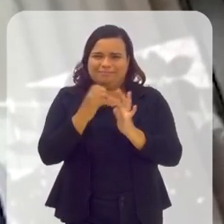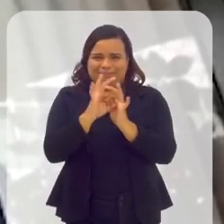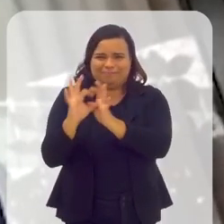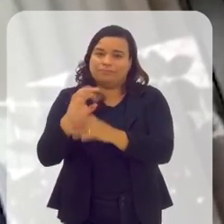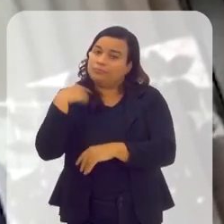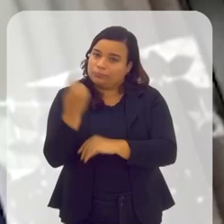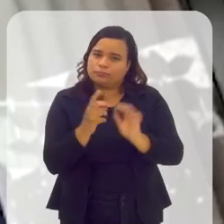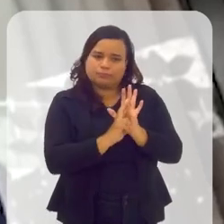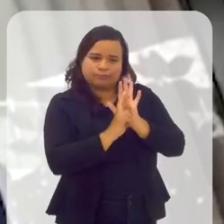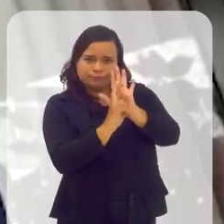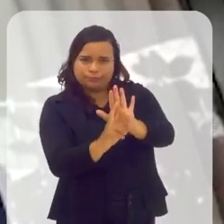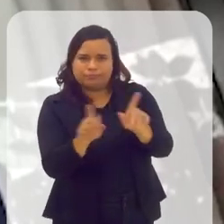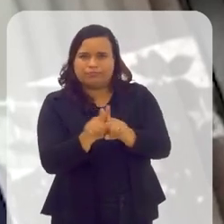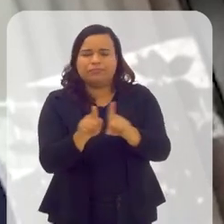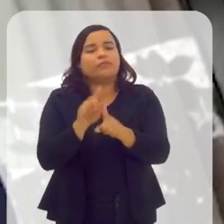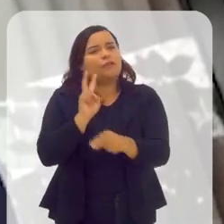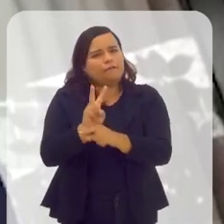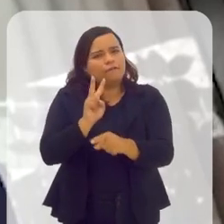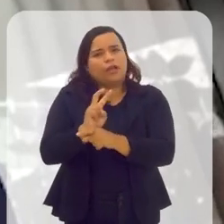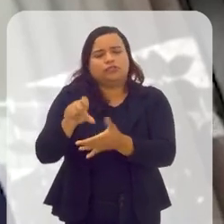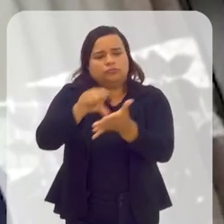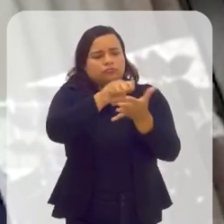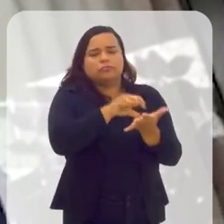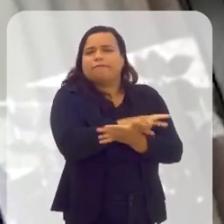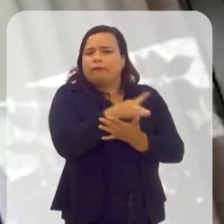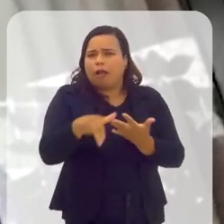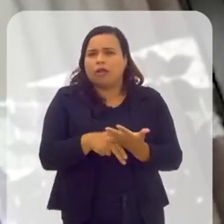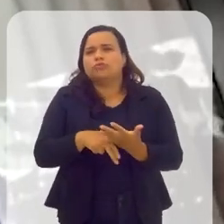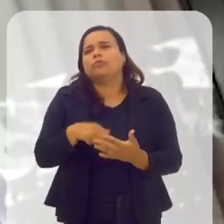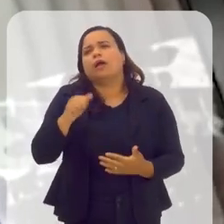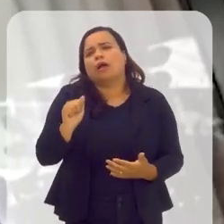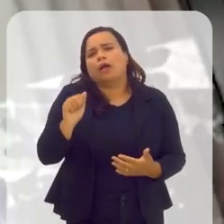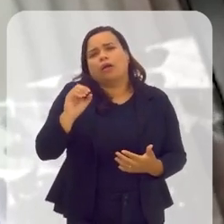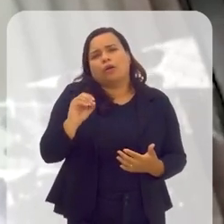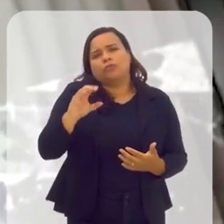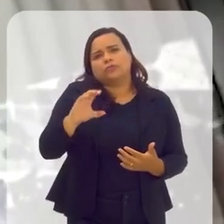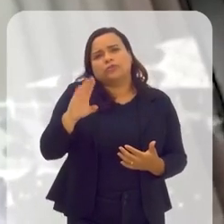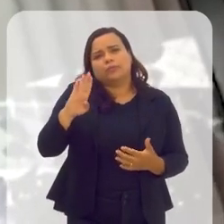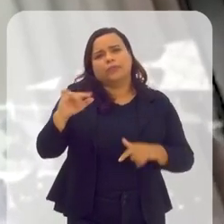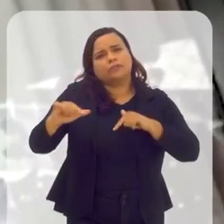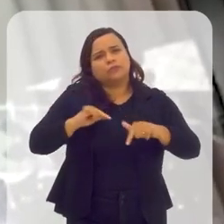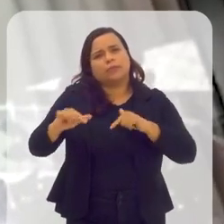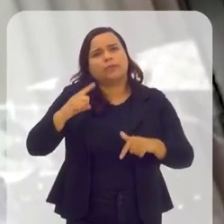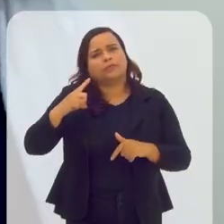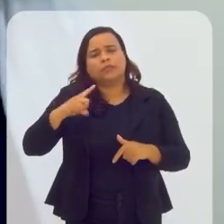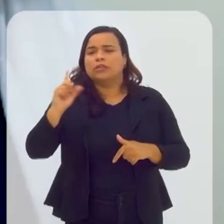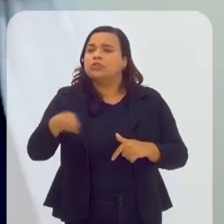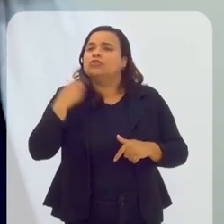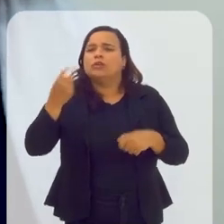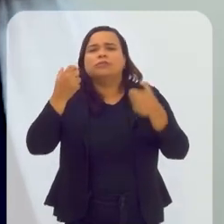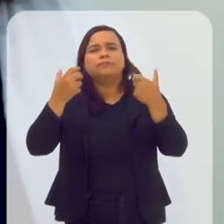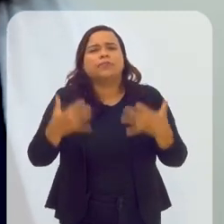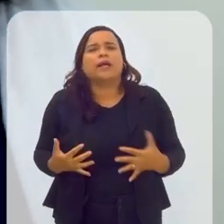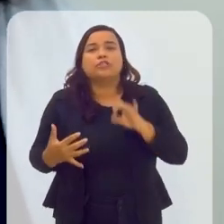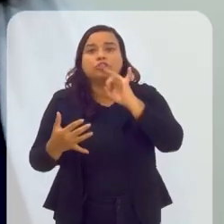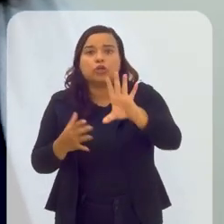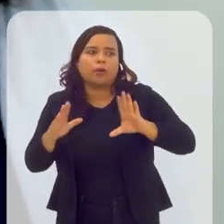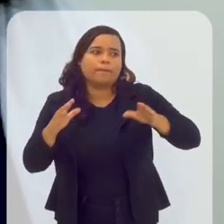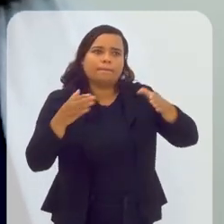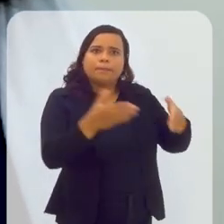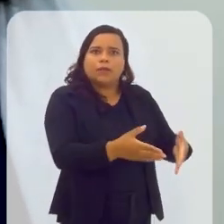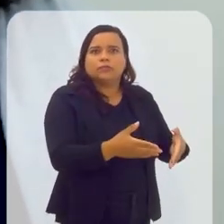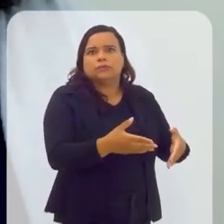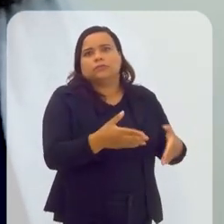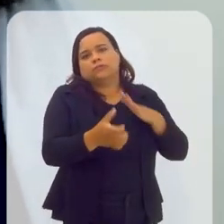representá-las e defender-as nos mais diversos setores. A OCBC tem trabalhado, a gente deixou de falar só para as